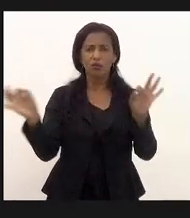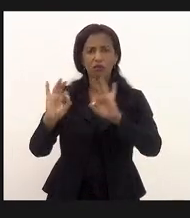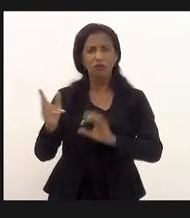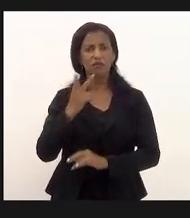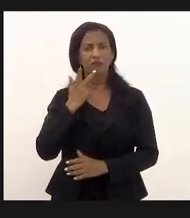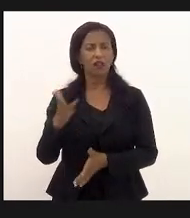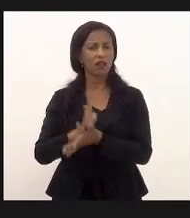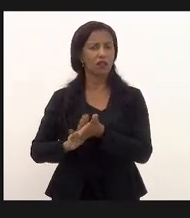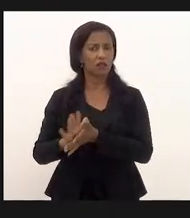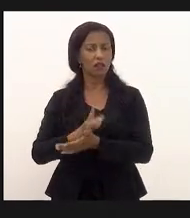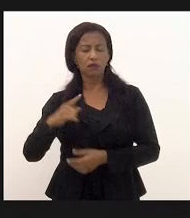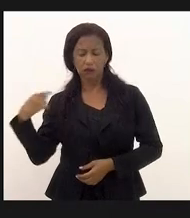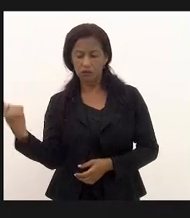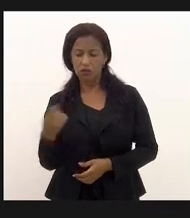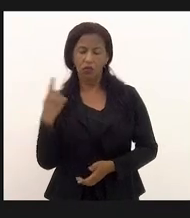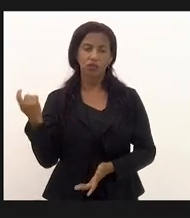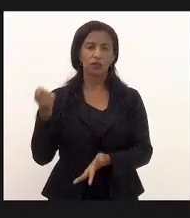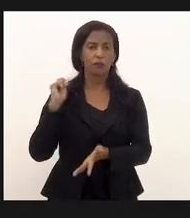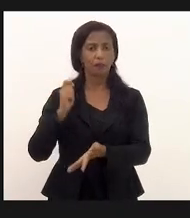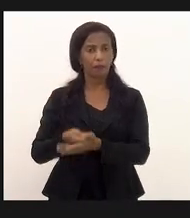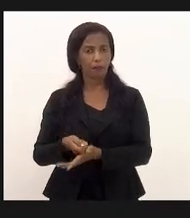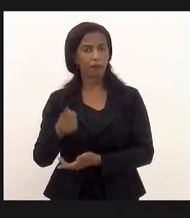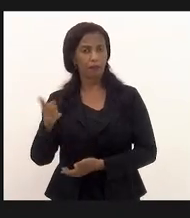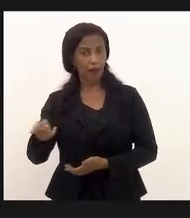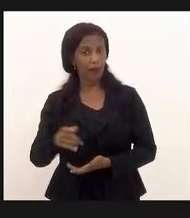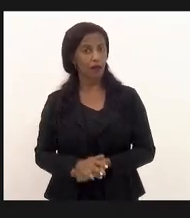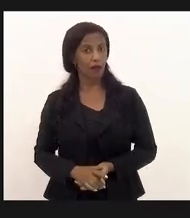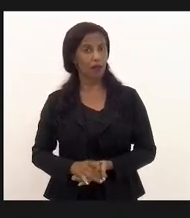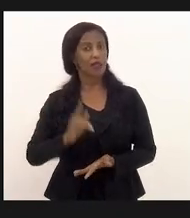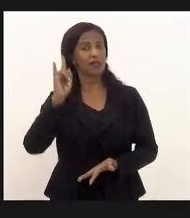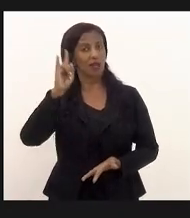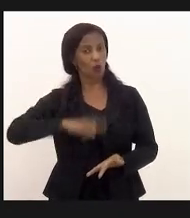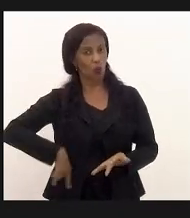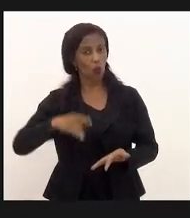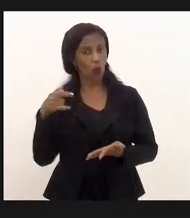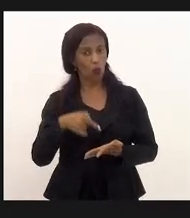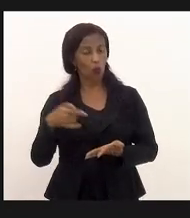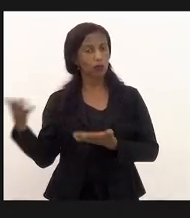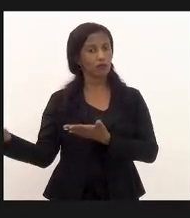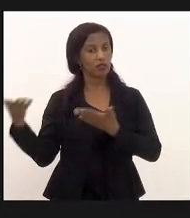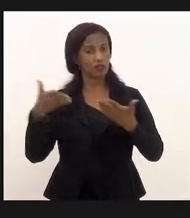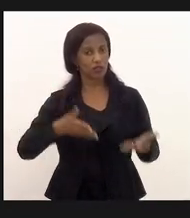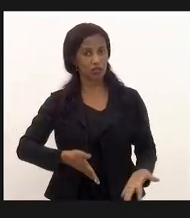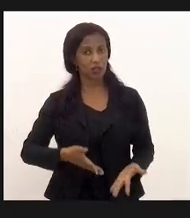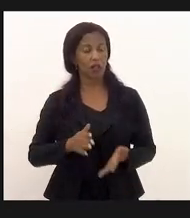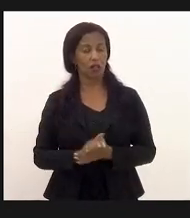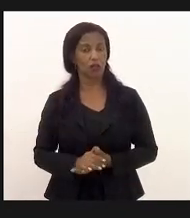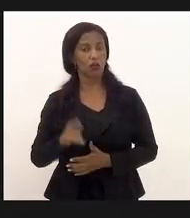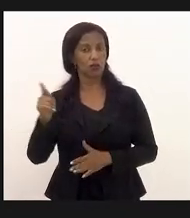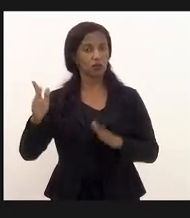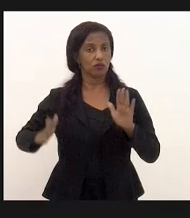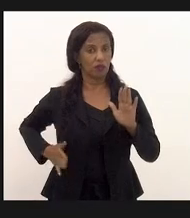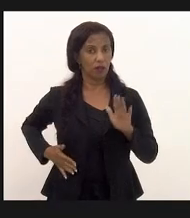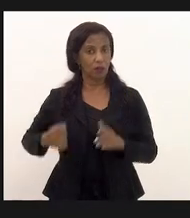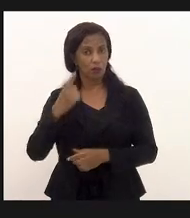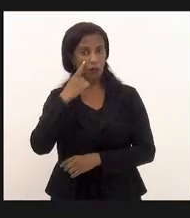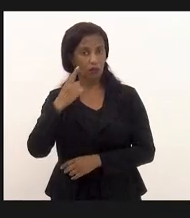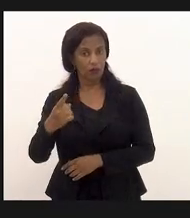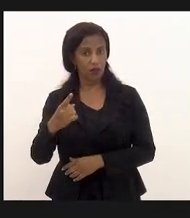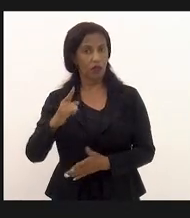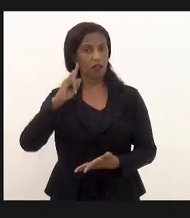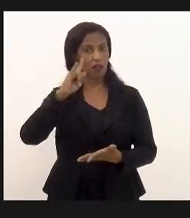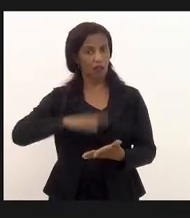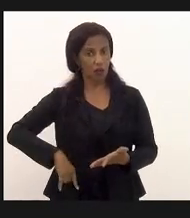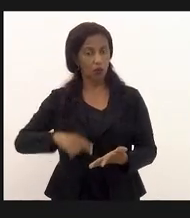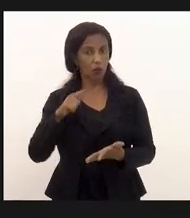nada nós vamos pagar essa conta vai chegar quando esses marginais verem que a conta